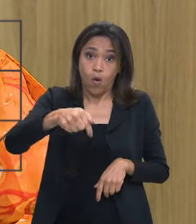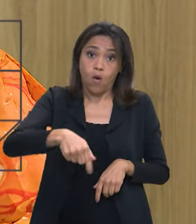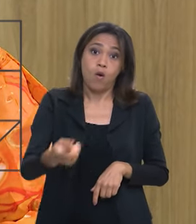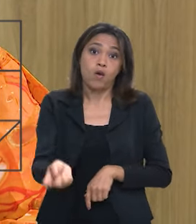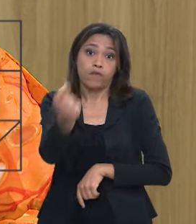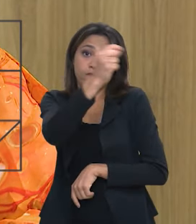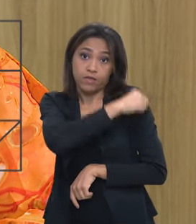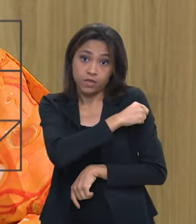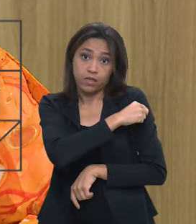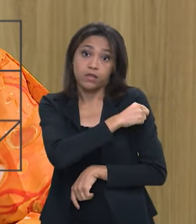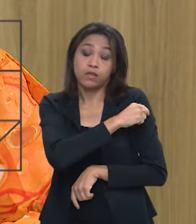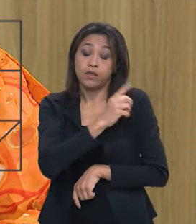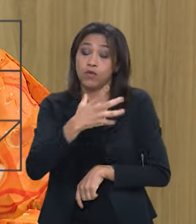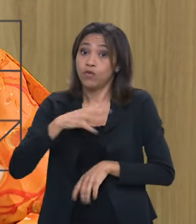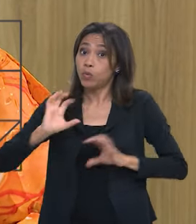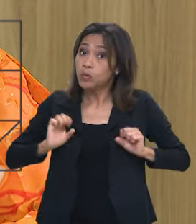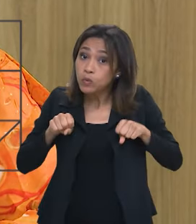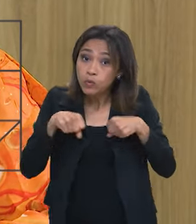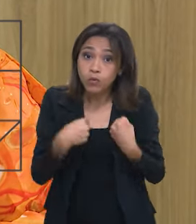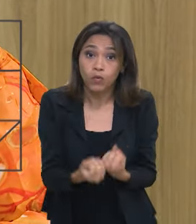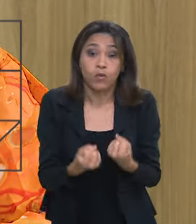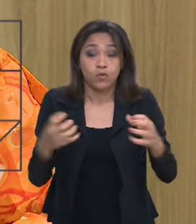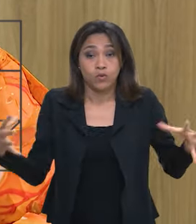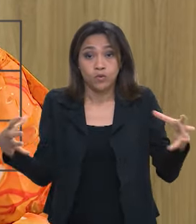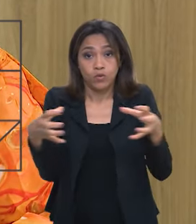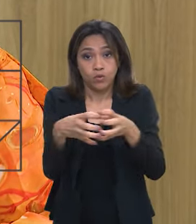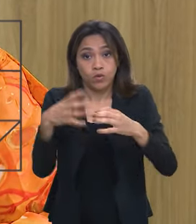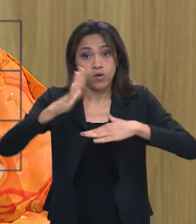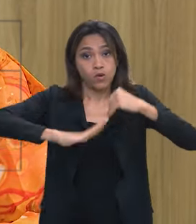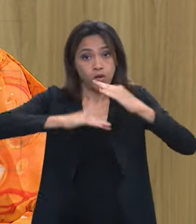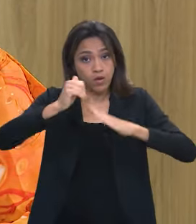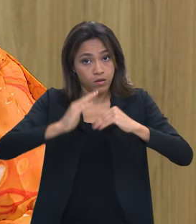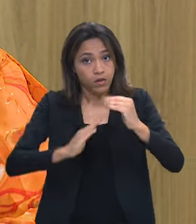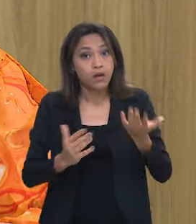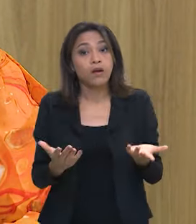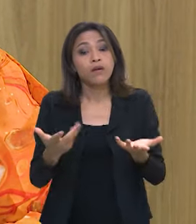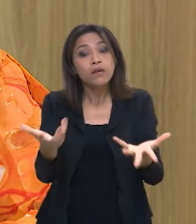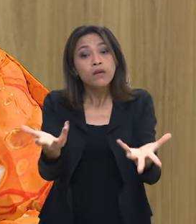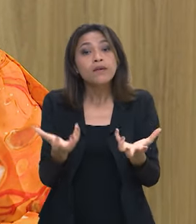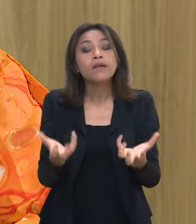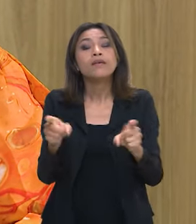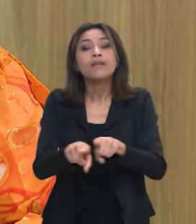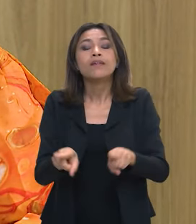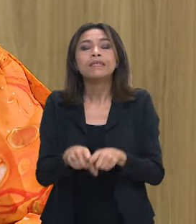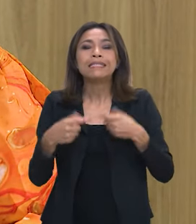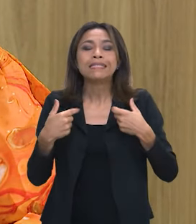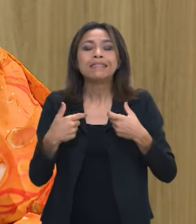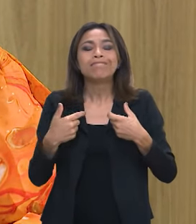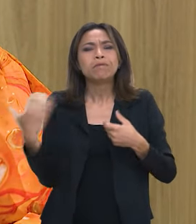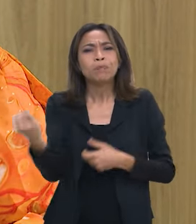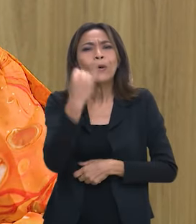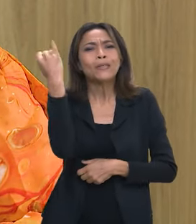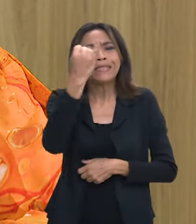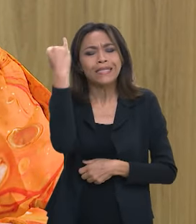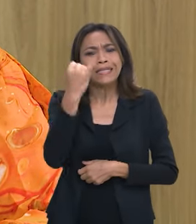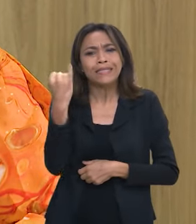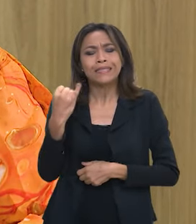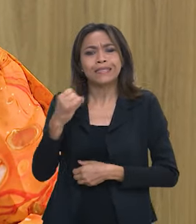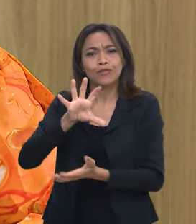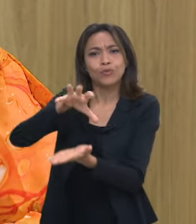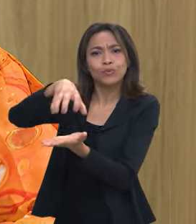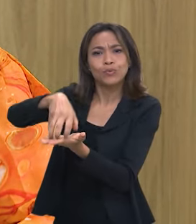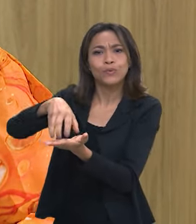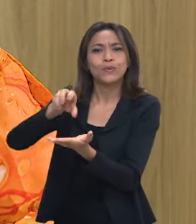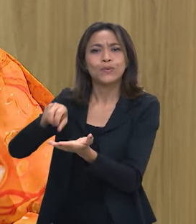agora foi um esforço recorde também quero registrar a importância da atuação do